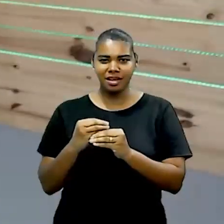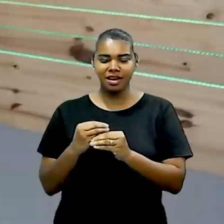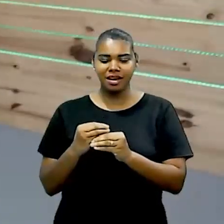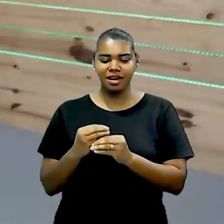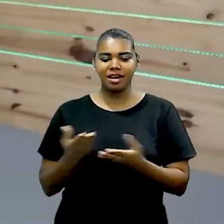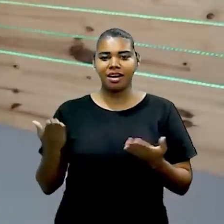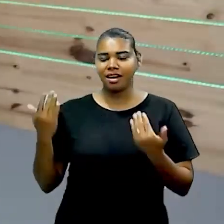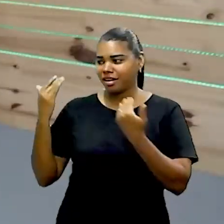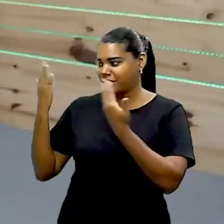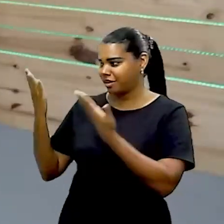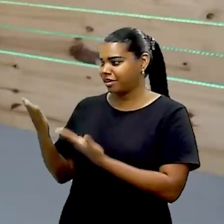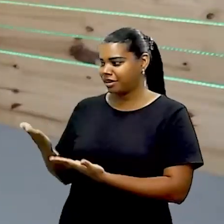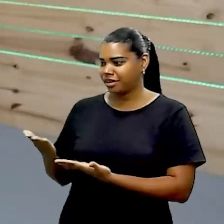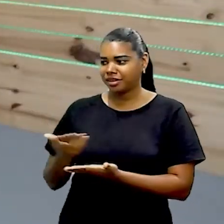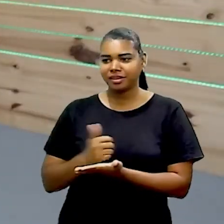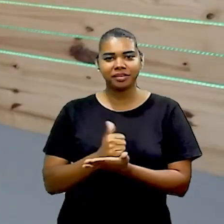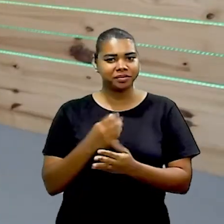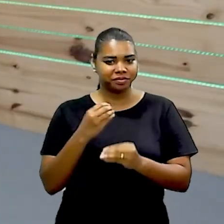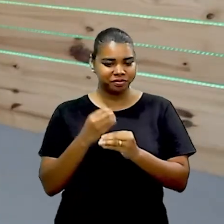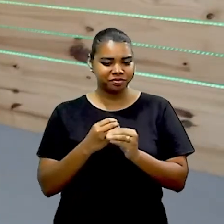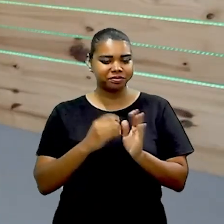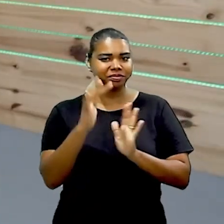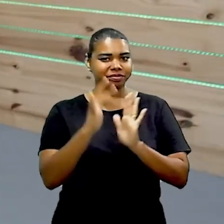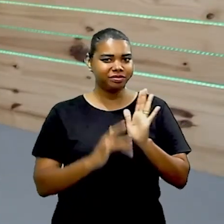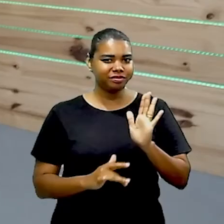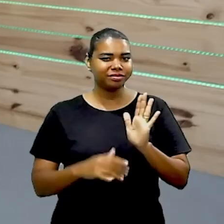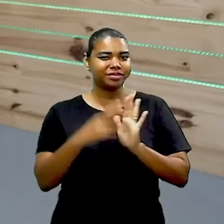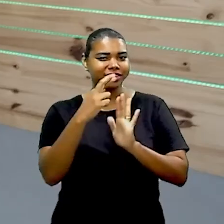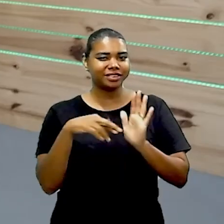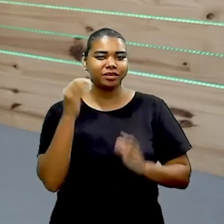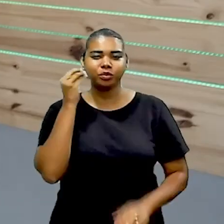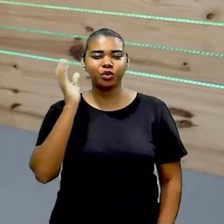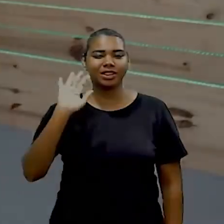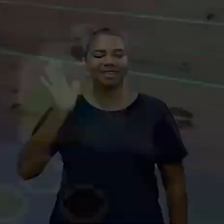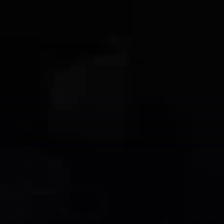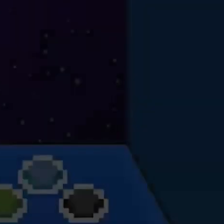da curva dramática e roteiro. Nos vemos na próxima.